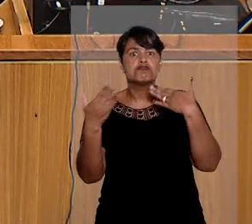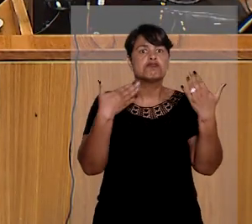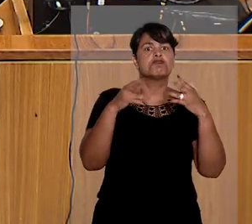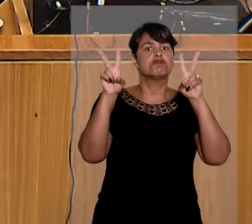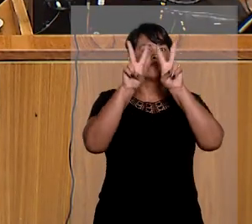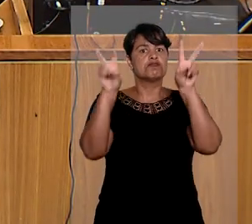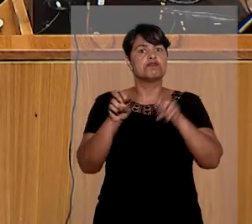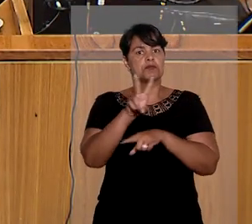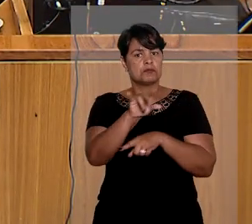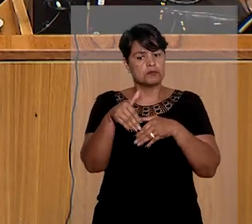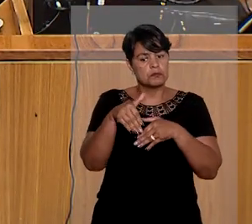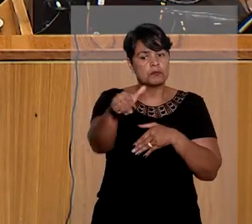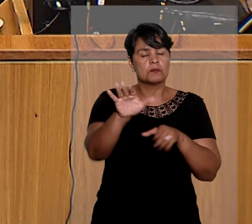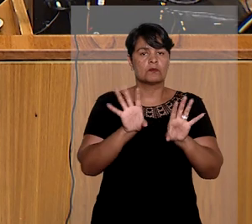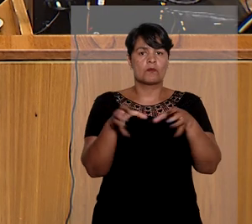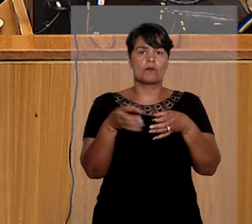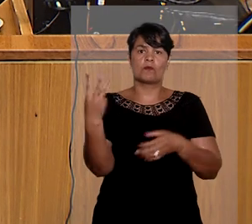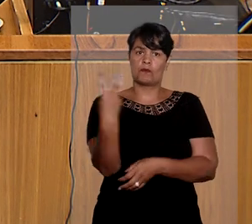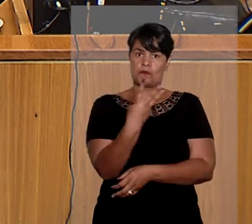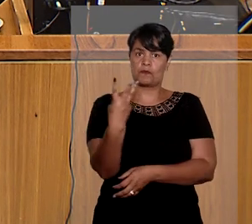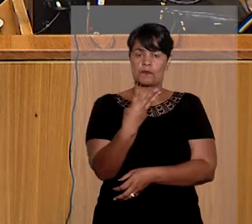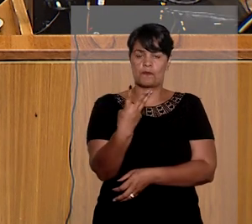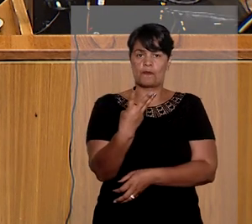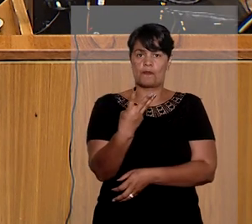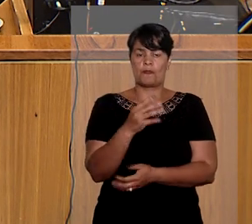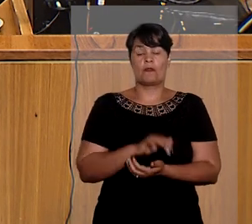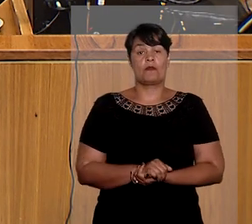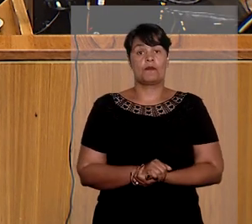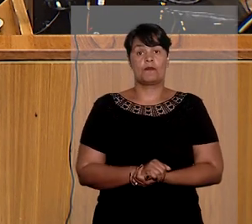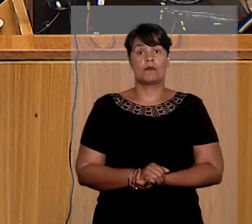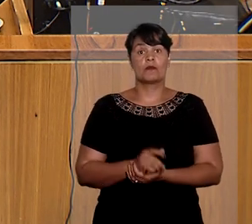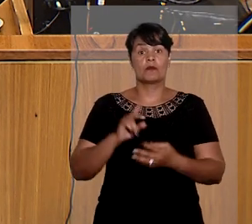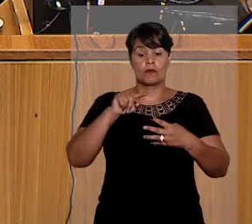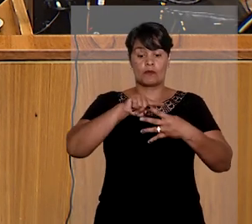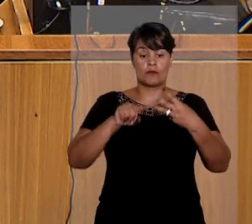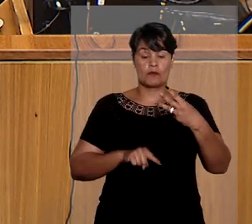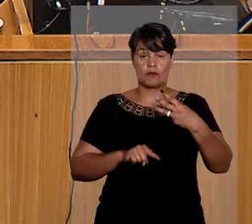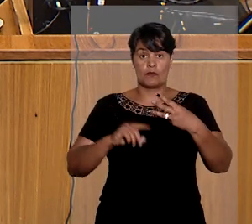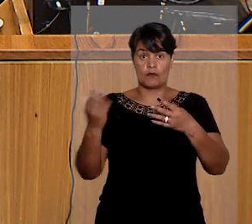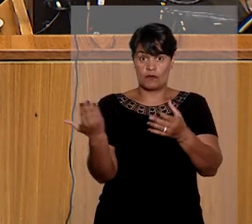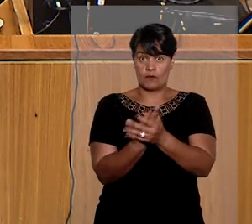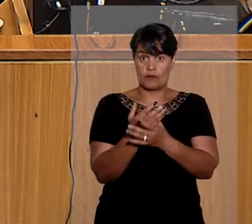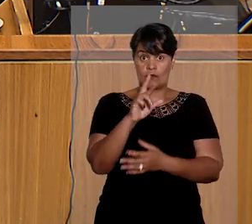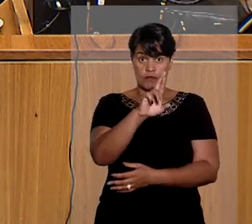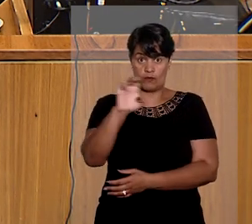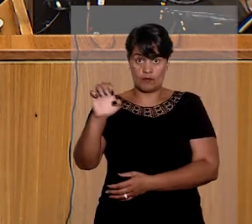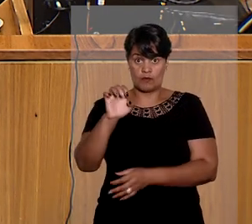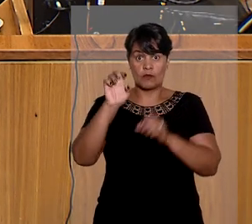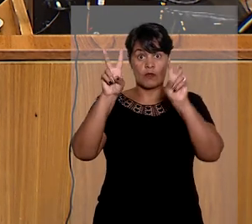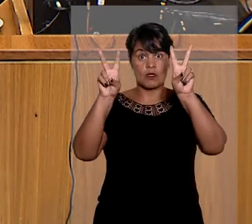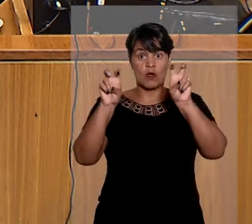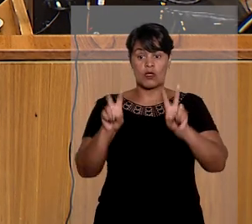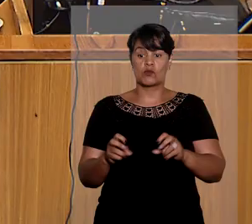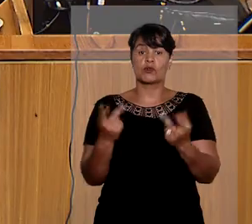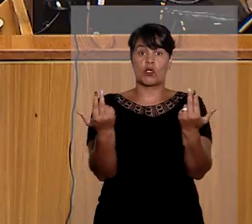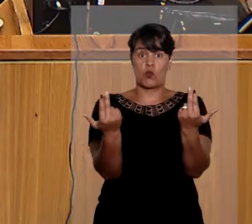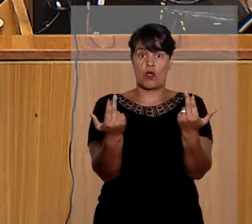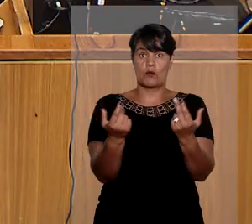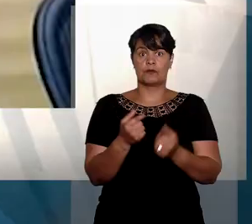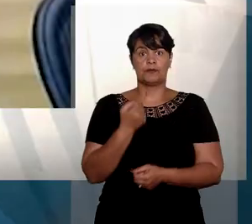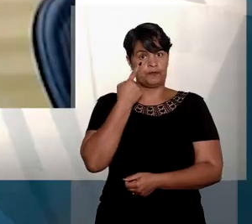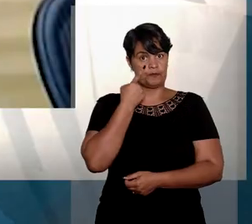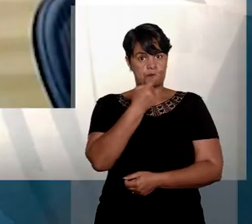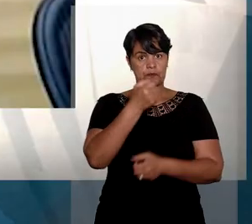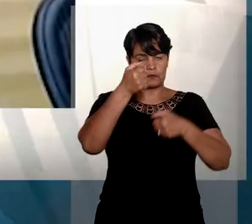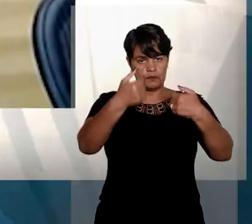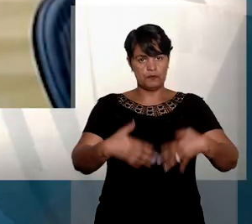julgamento, na terceira sessão, três recursos especiais que discutem o tema. É o que afirma o ministro Rogério Schietti Cruz.